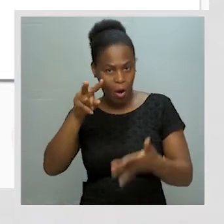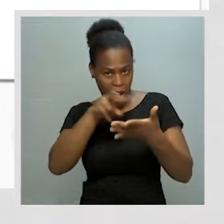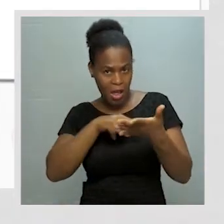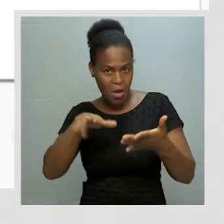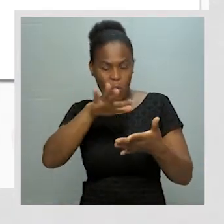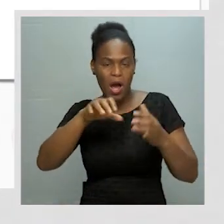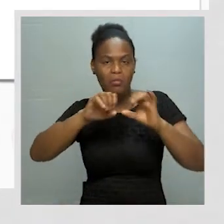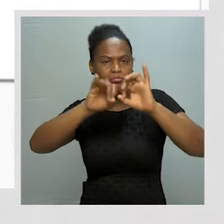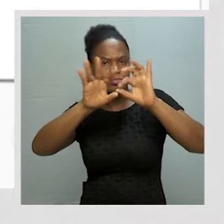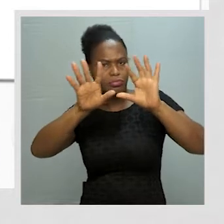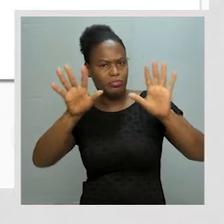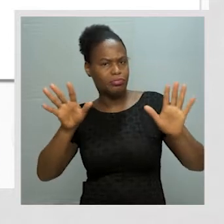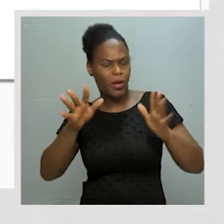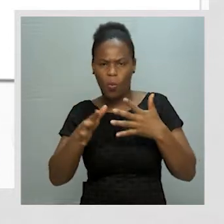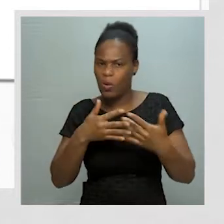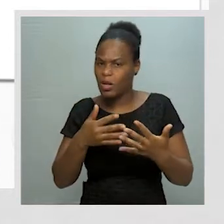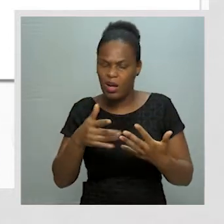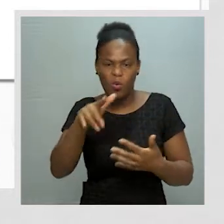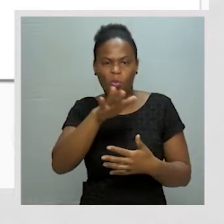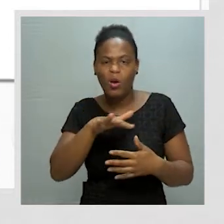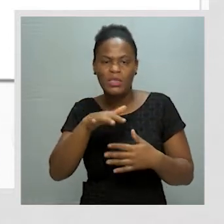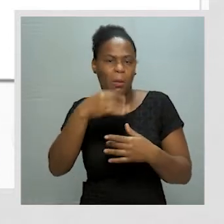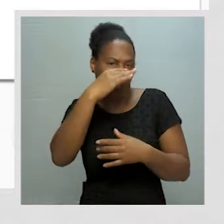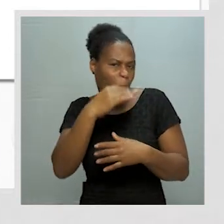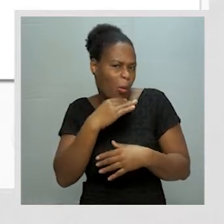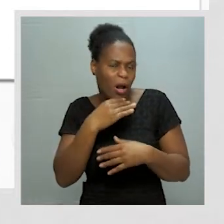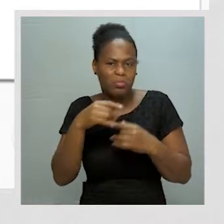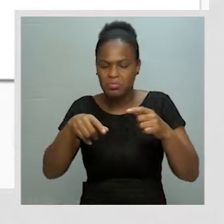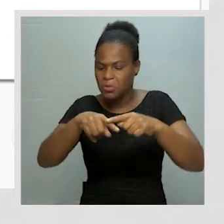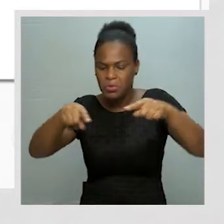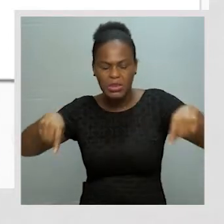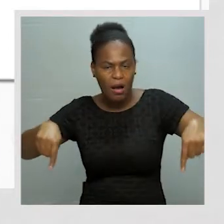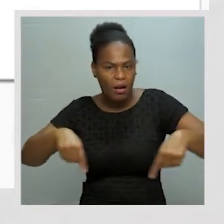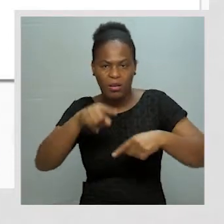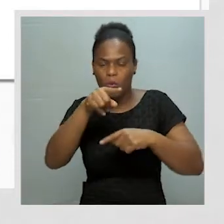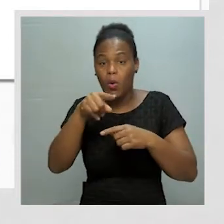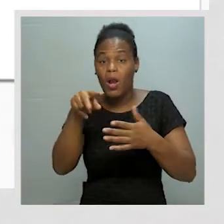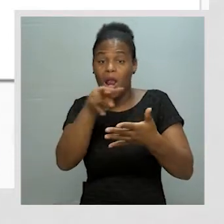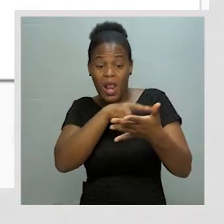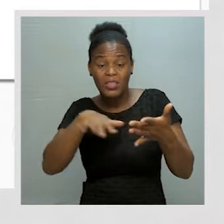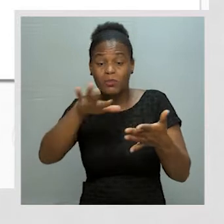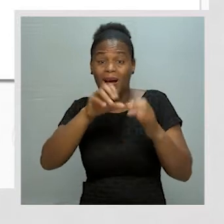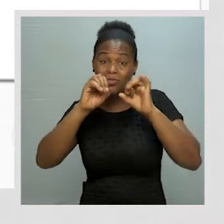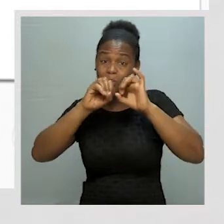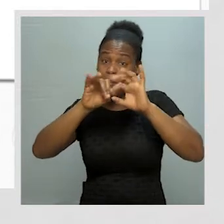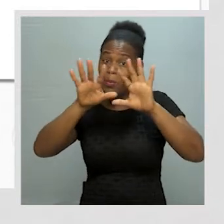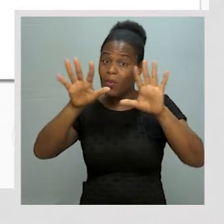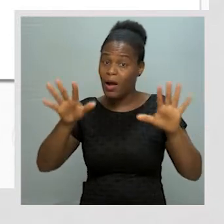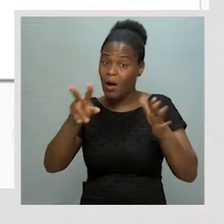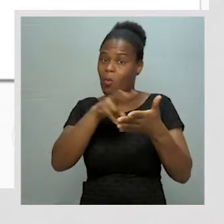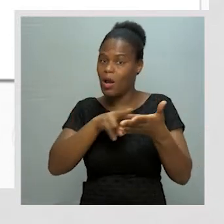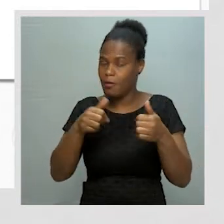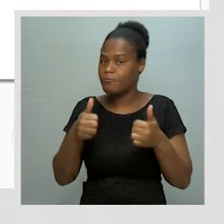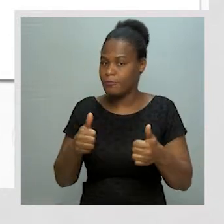Sala, pode ser também em casa, em qualquer, em qualquer compartimento da casa, mas o importante é ter um espaço bem